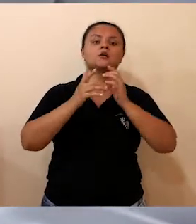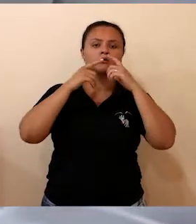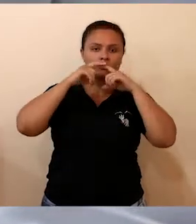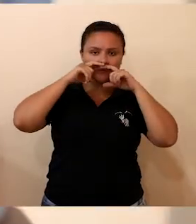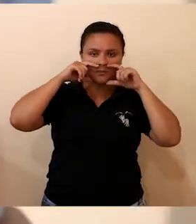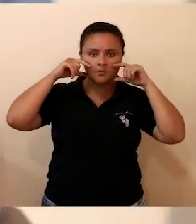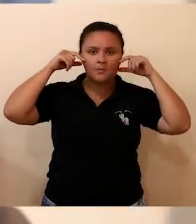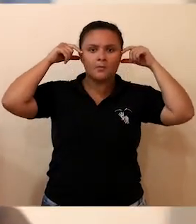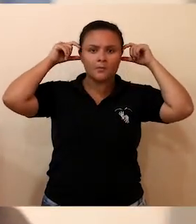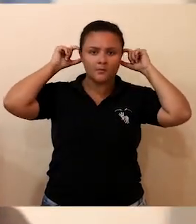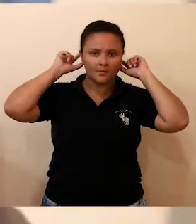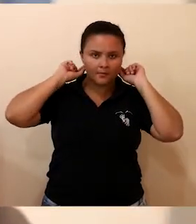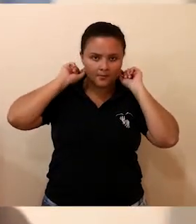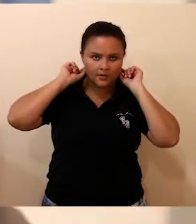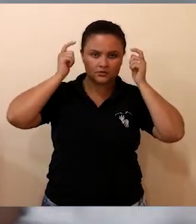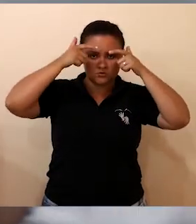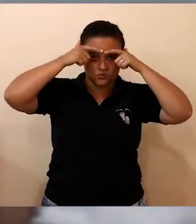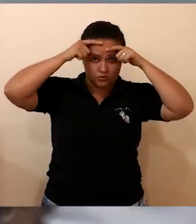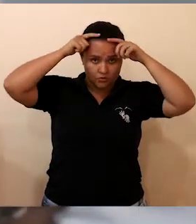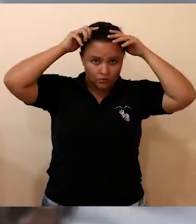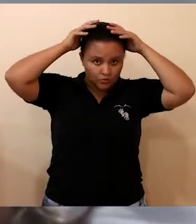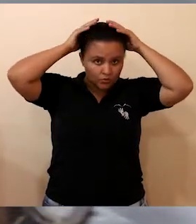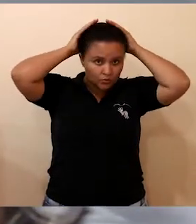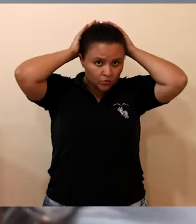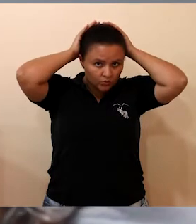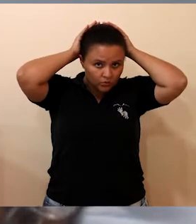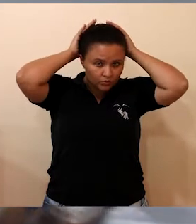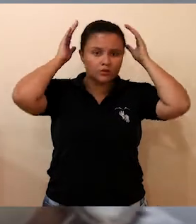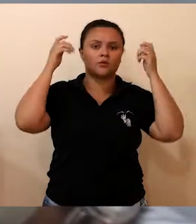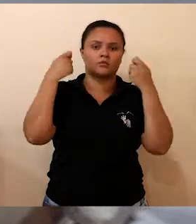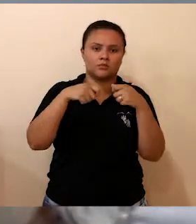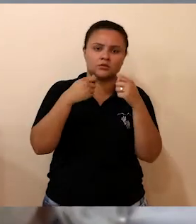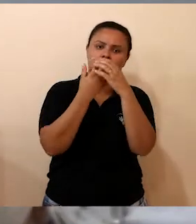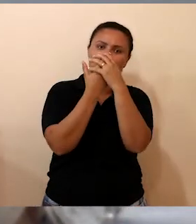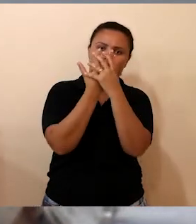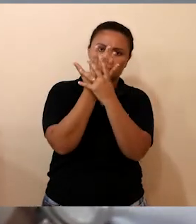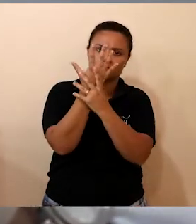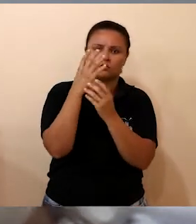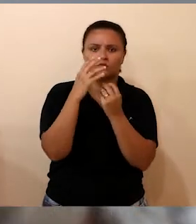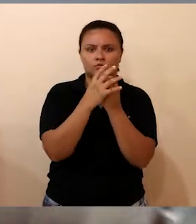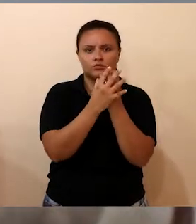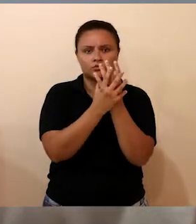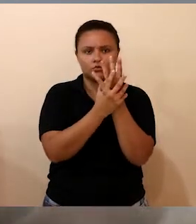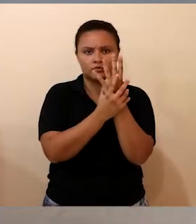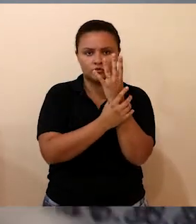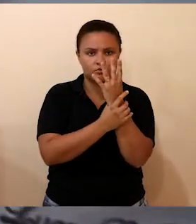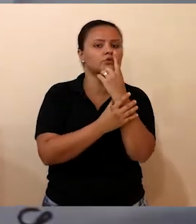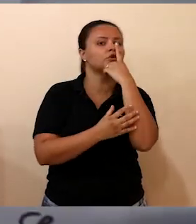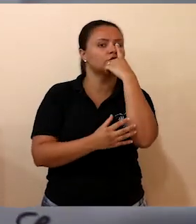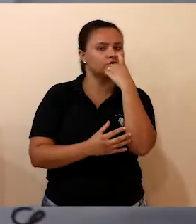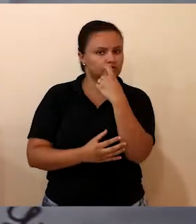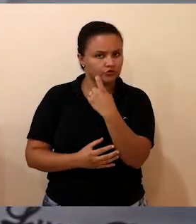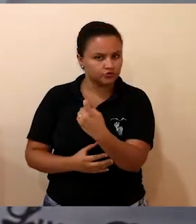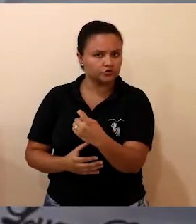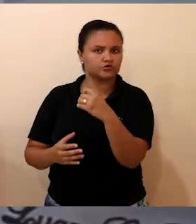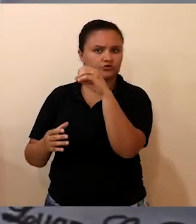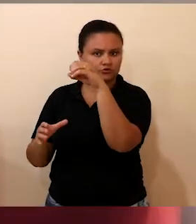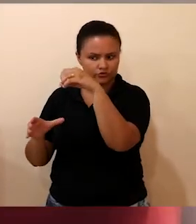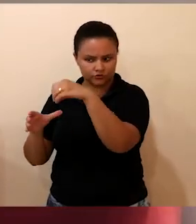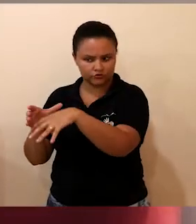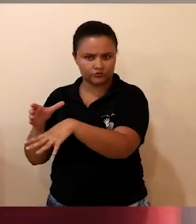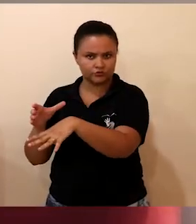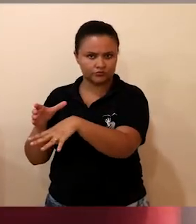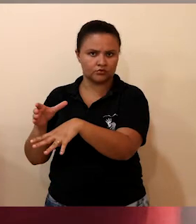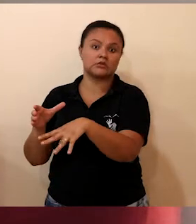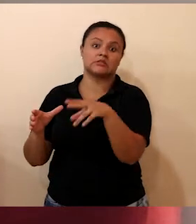máscara, você ter a touca descartável, você ter a luva descartável, que tem que ser jogada fora, né? Após o uso,